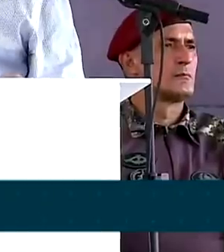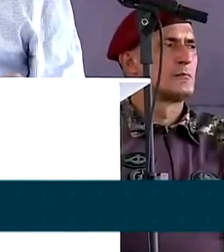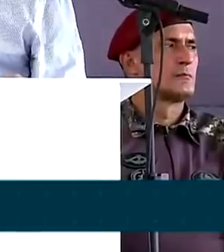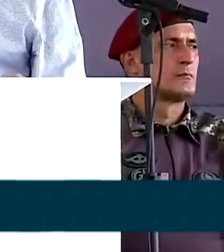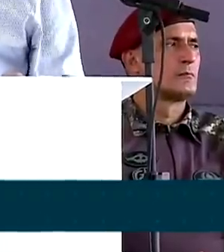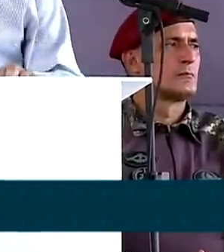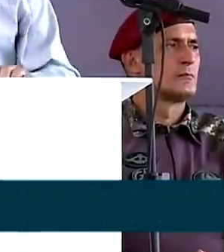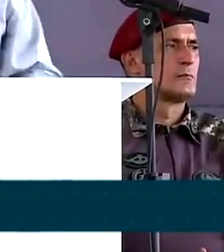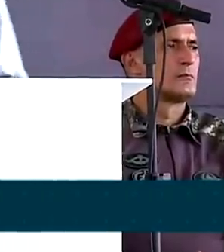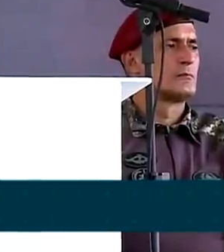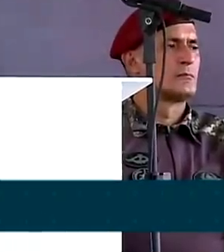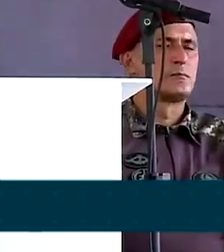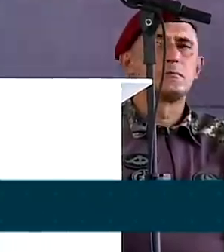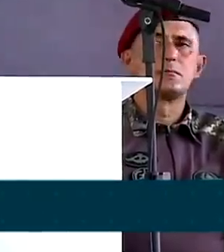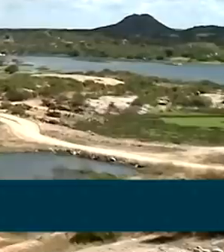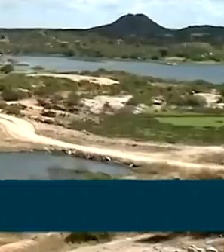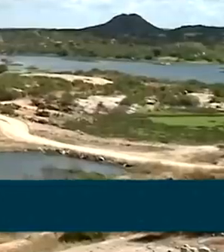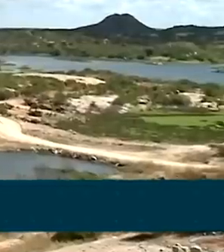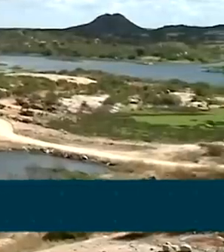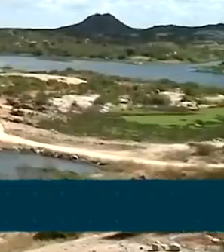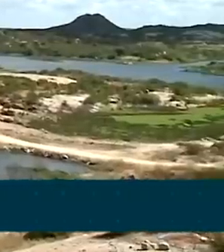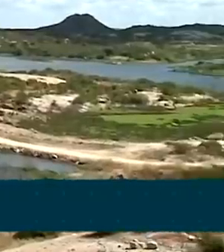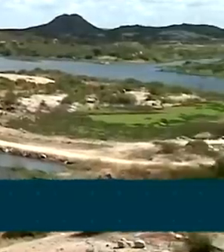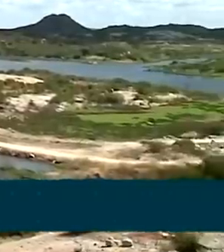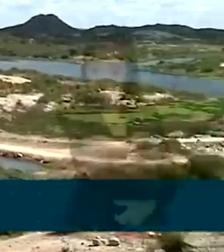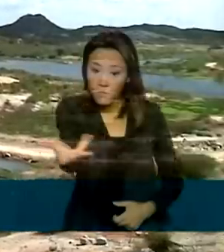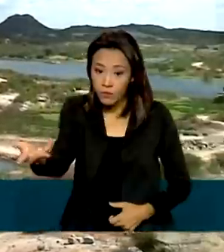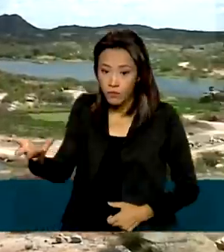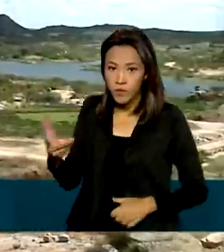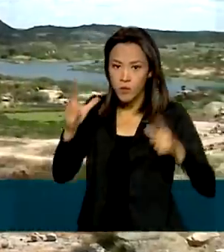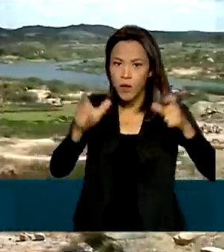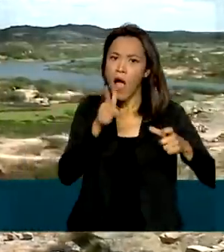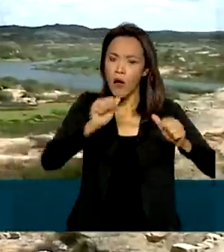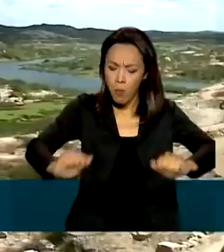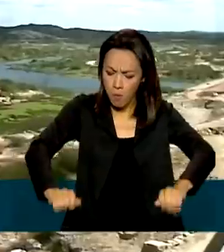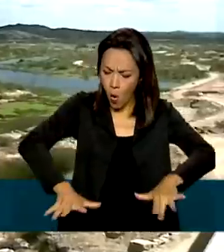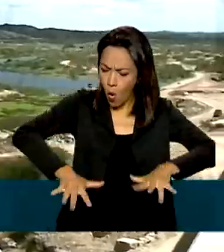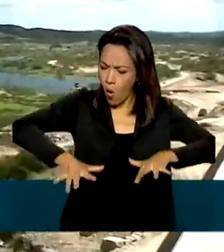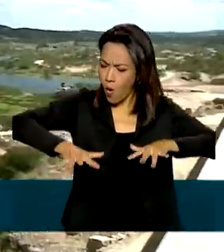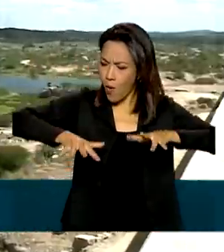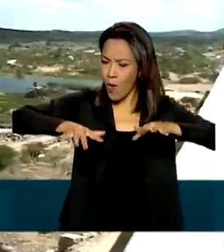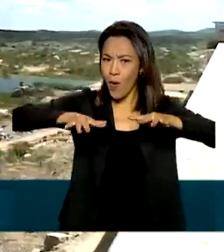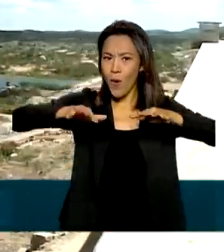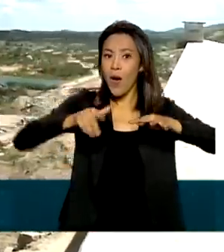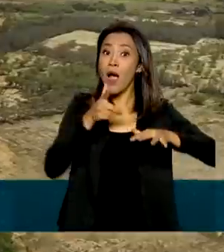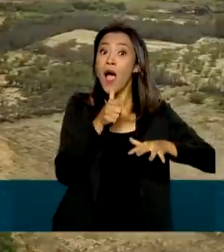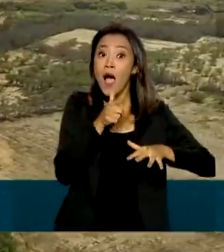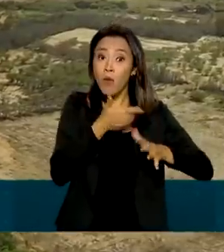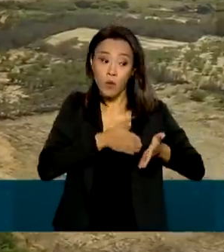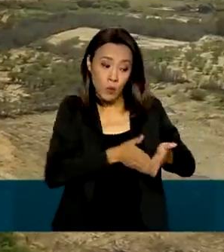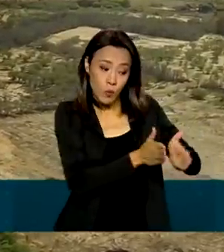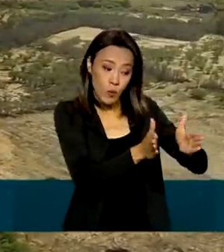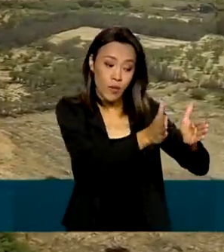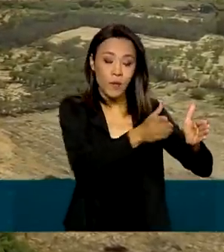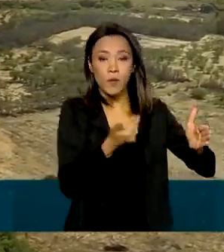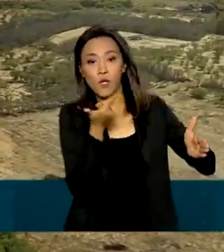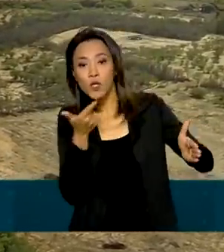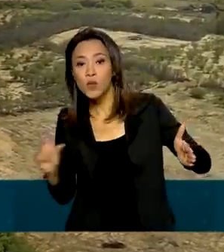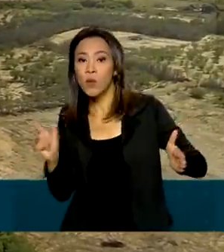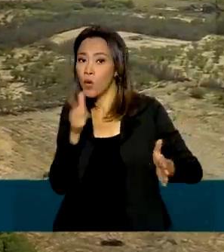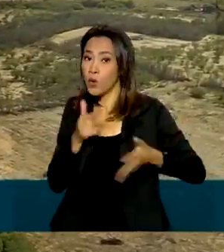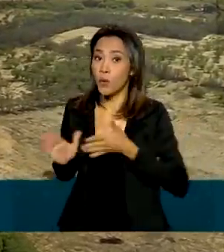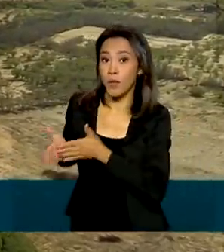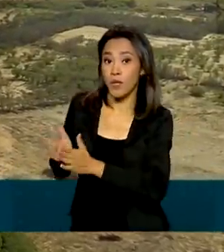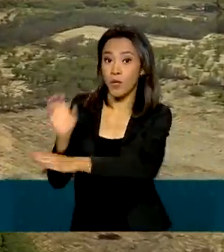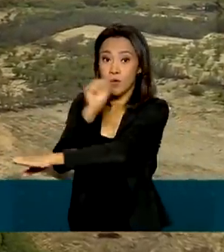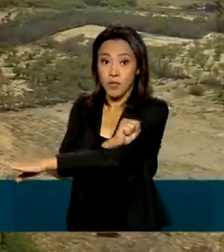reduz a mortalidade das crianças. Toda essa área será inundada para receber as águas do Rio Piranhas e do eixo norte da